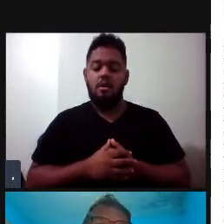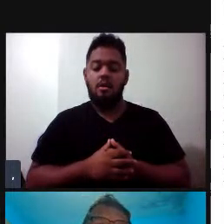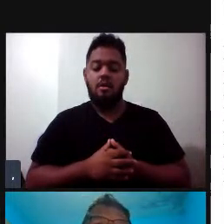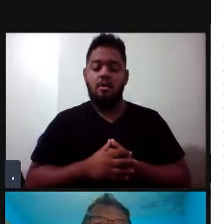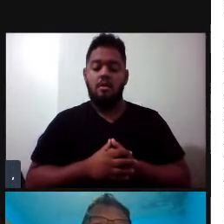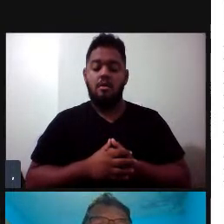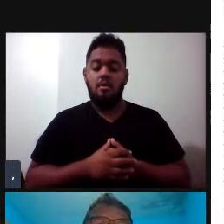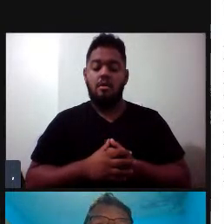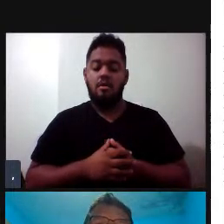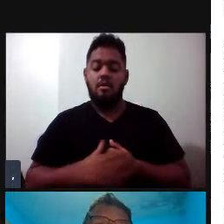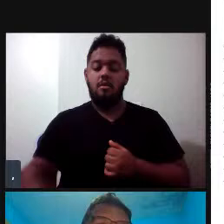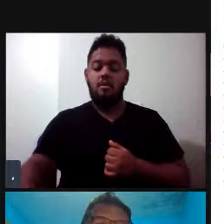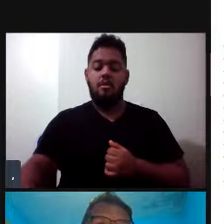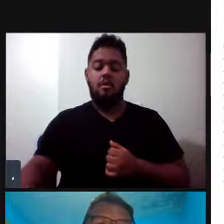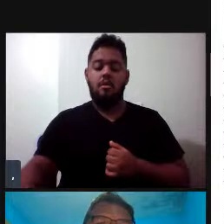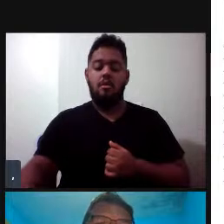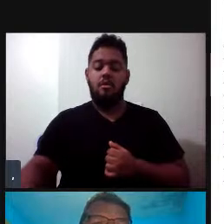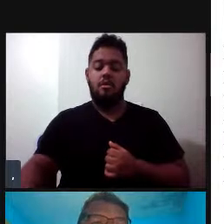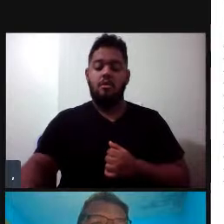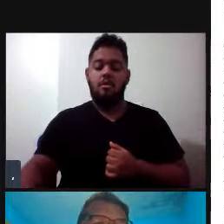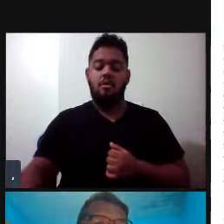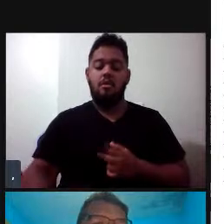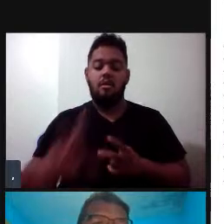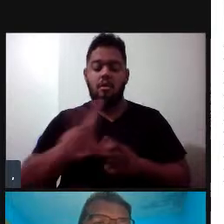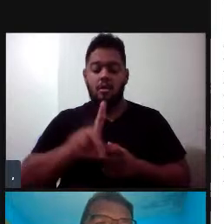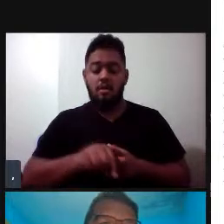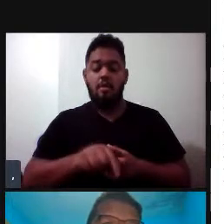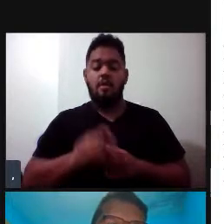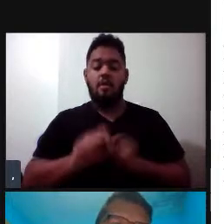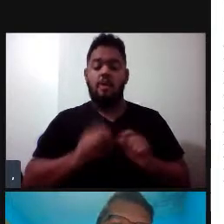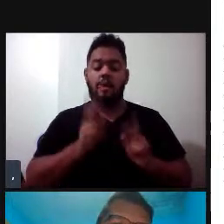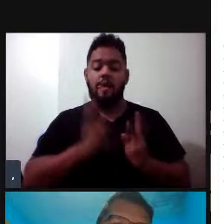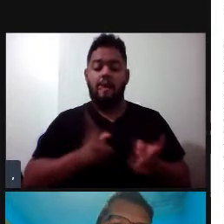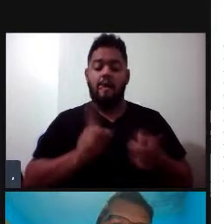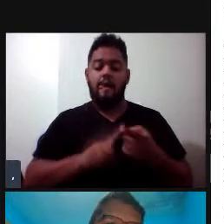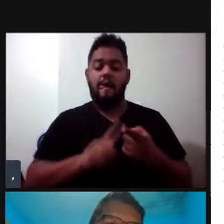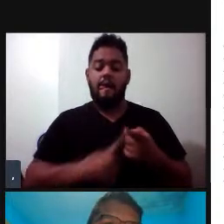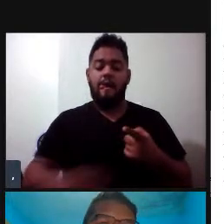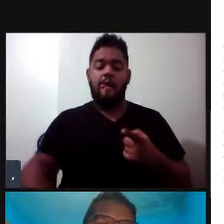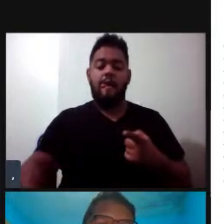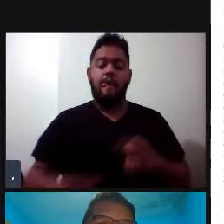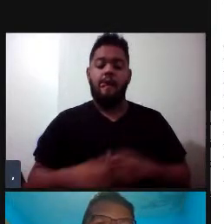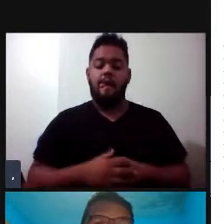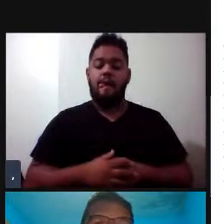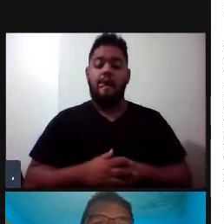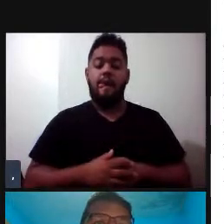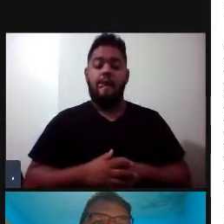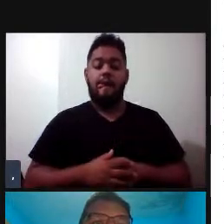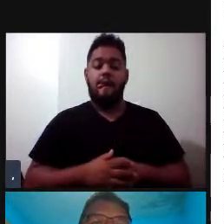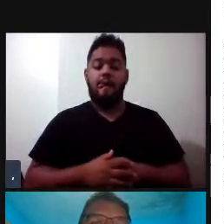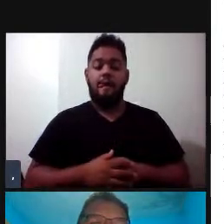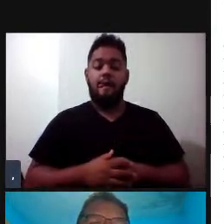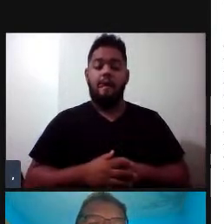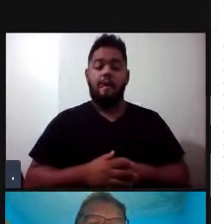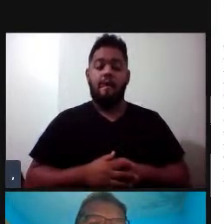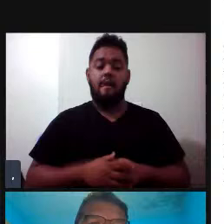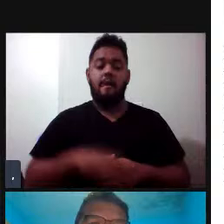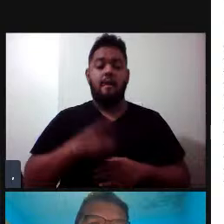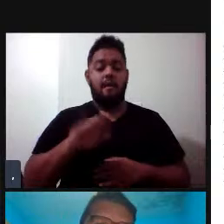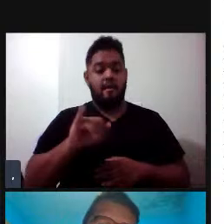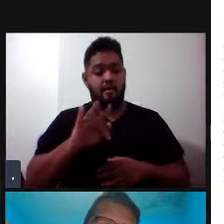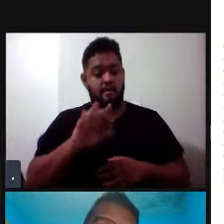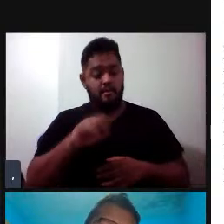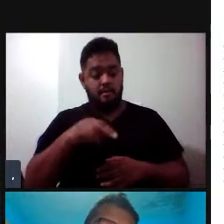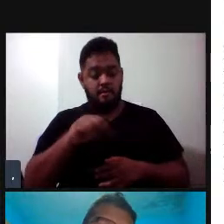de que esses sinais são contínuos. E uma peculiaridade de alguns desses chamados é que alguns deles têm o que a gente chama de bifonação, né? São